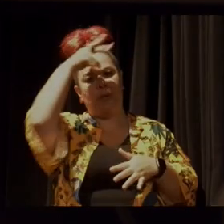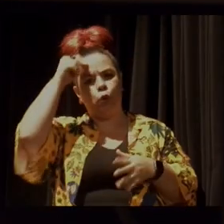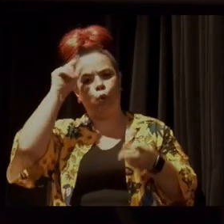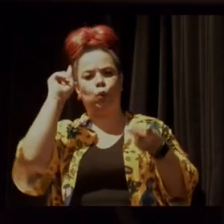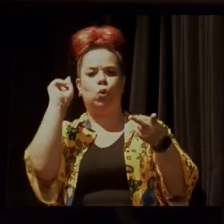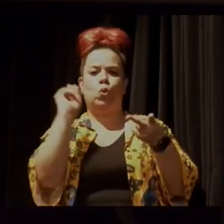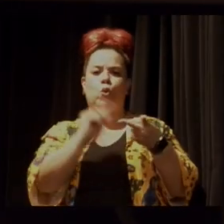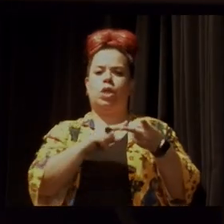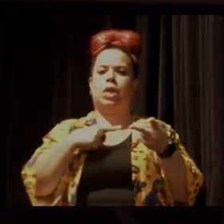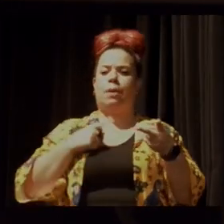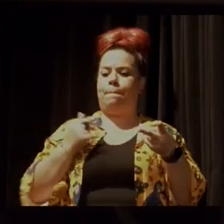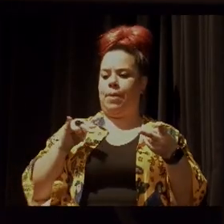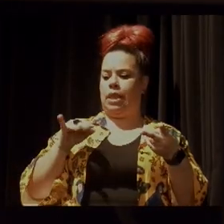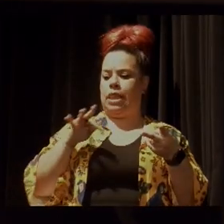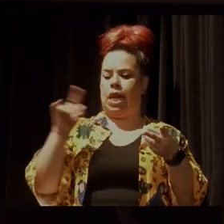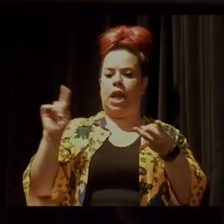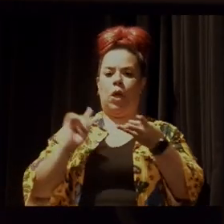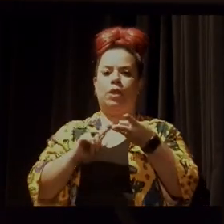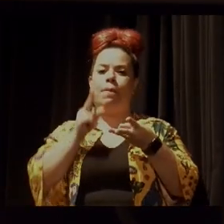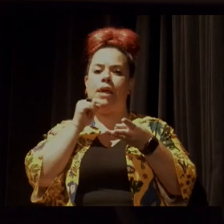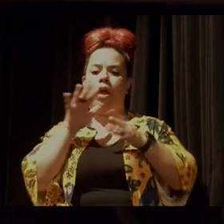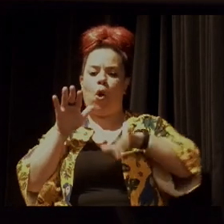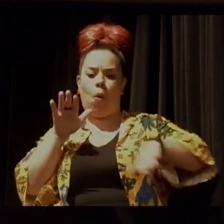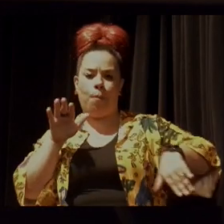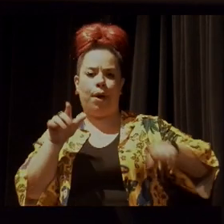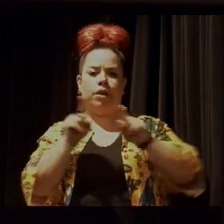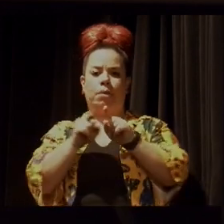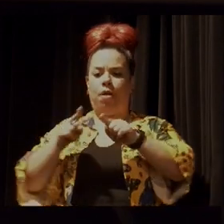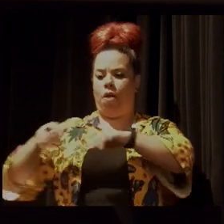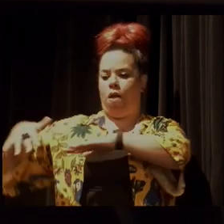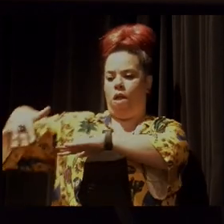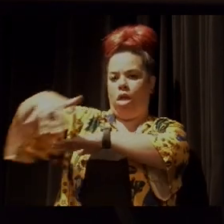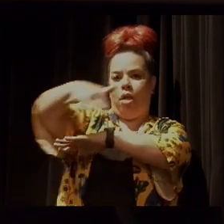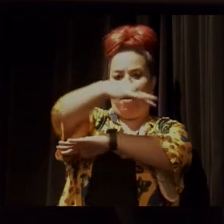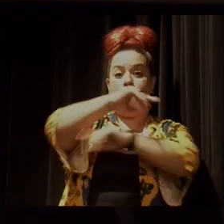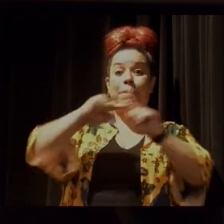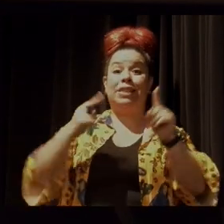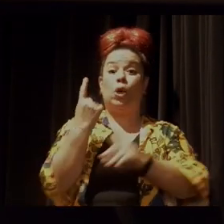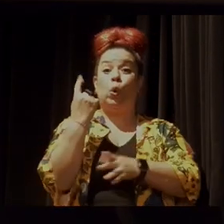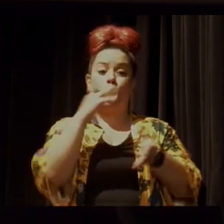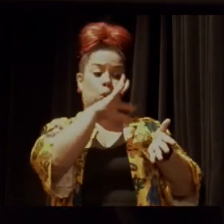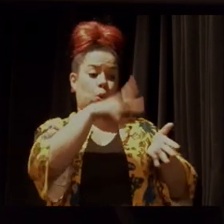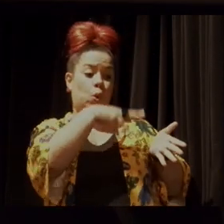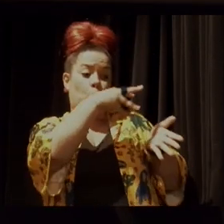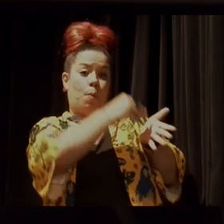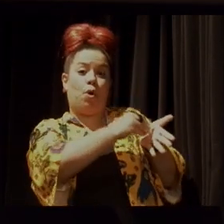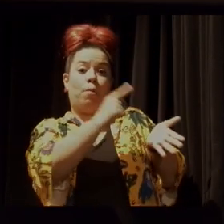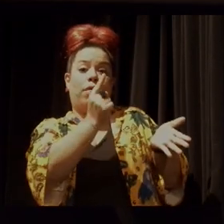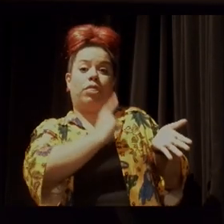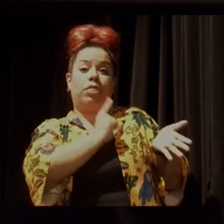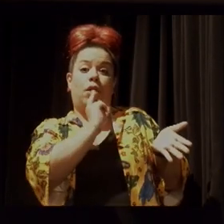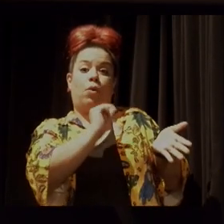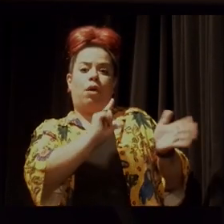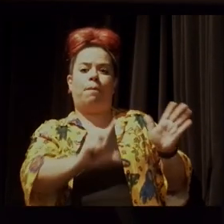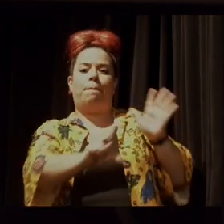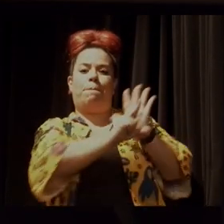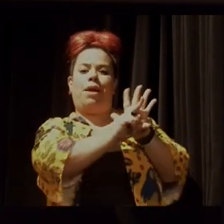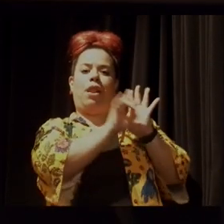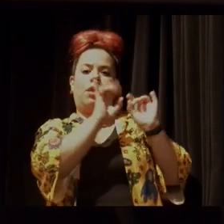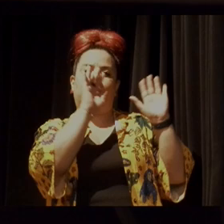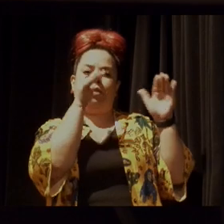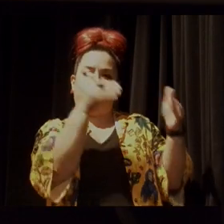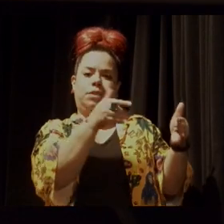Serra do Mar, Zona Costeira como patrimônio nacional, mas é o único bioma que tem uma legislação específica